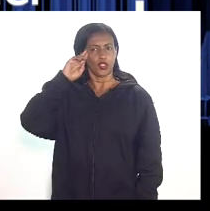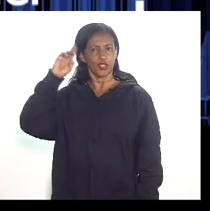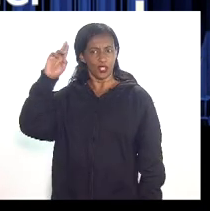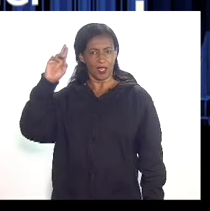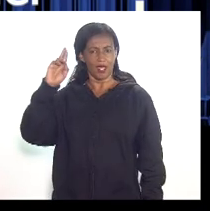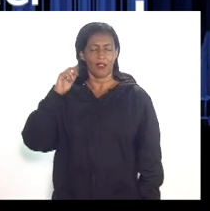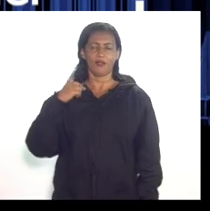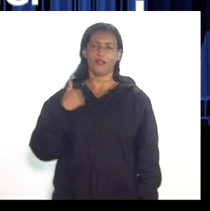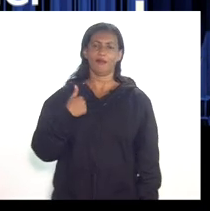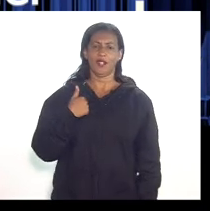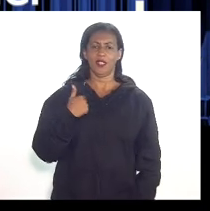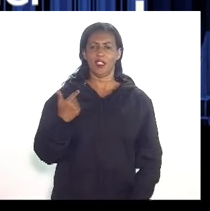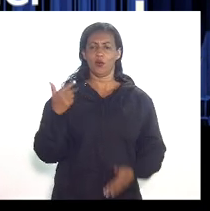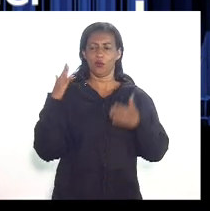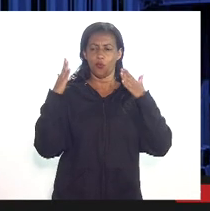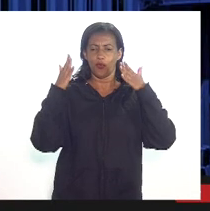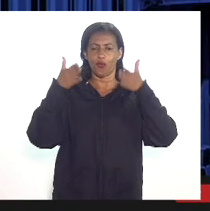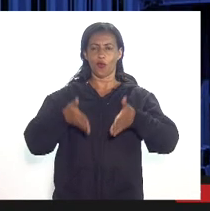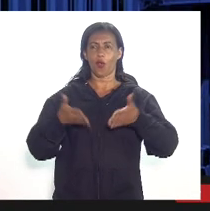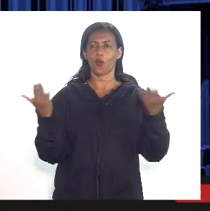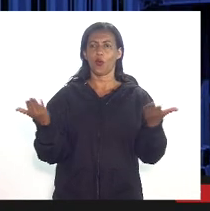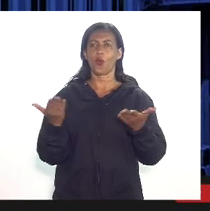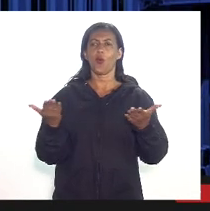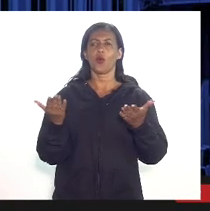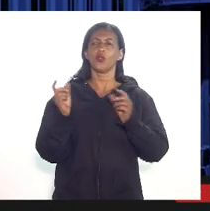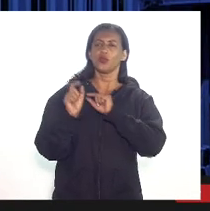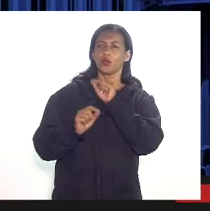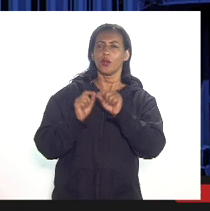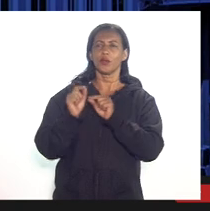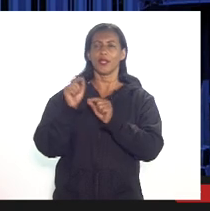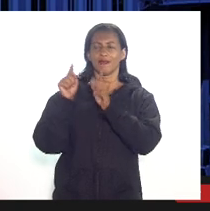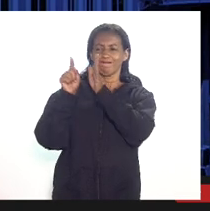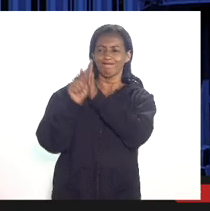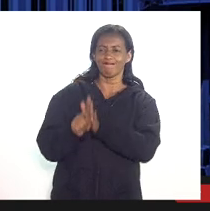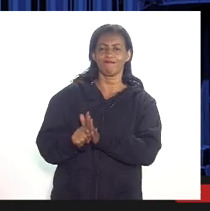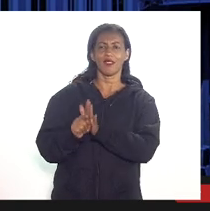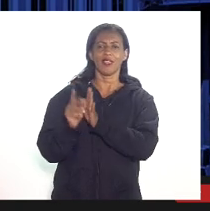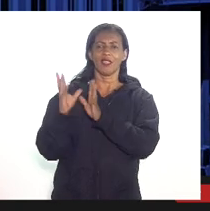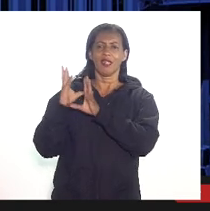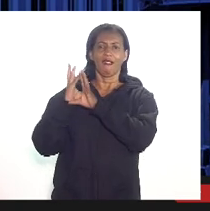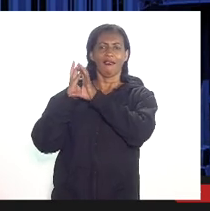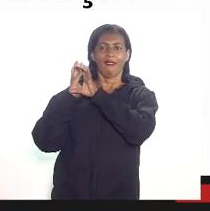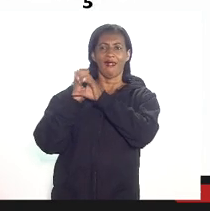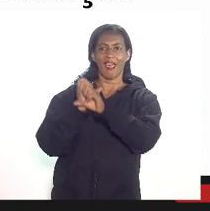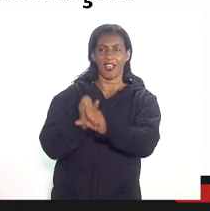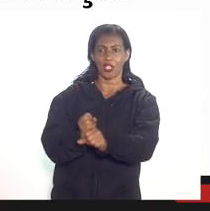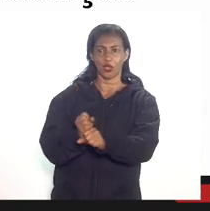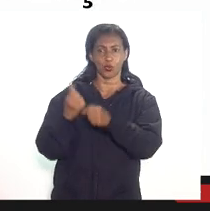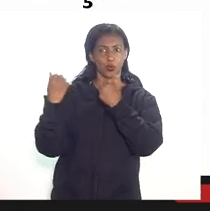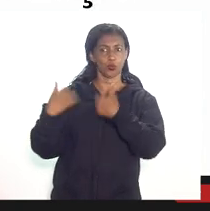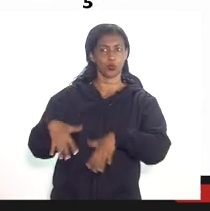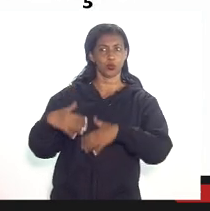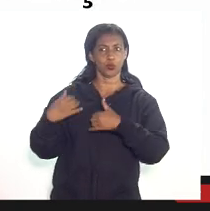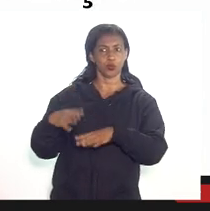O foco hoje é para tratar dos gastos dedutíveis na apuração da participação especial.